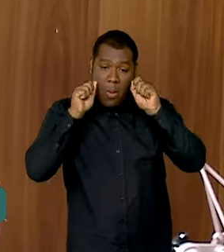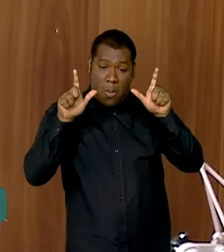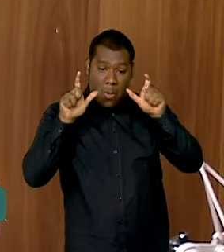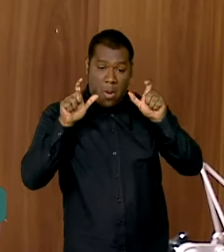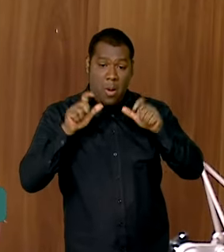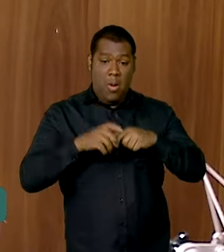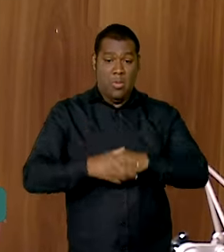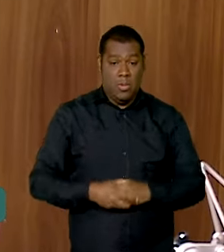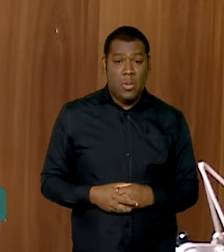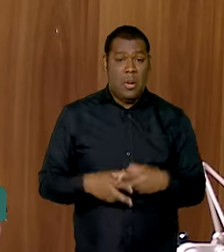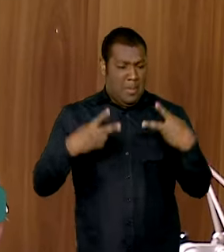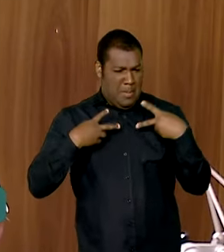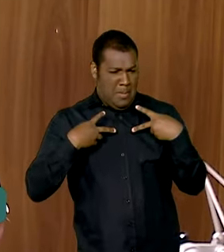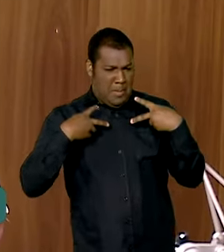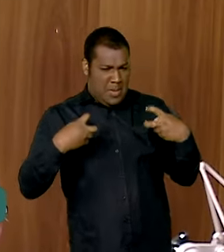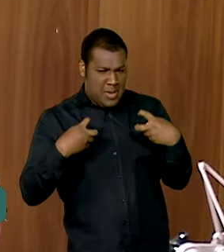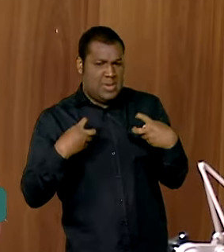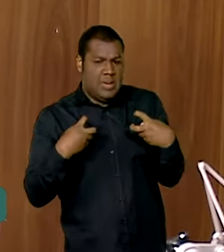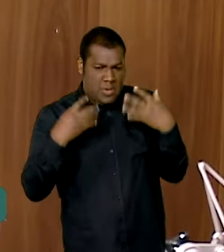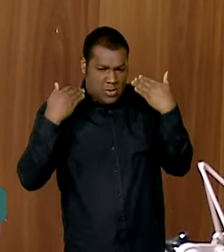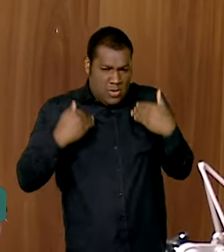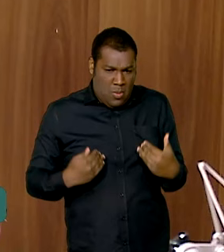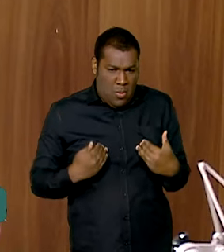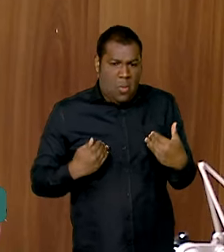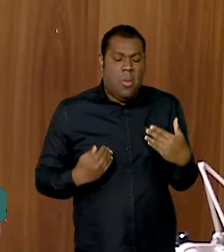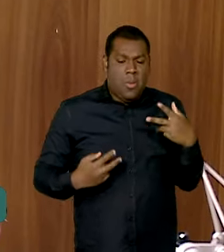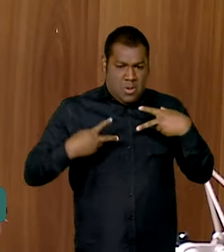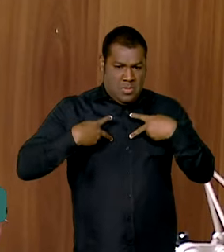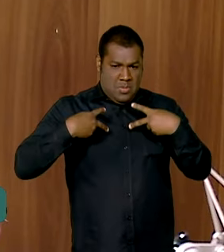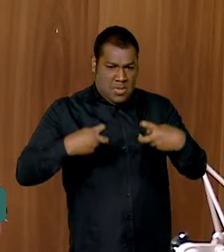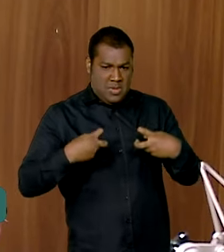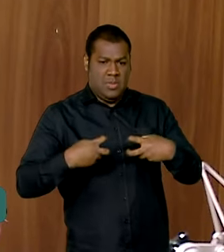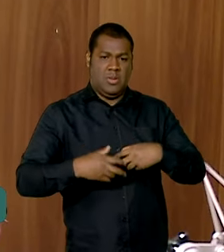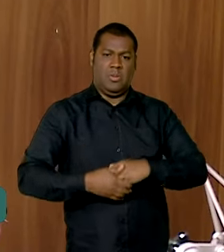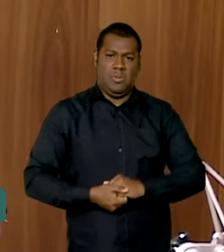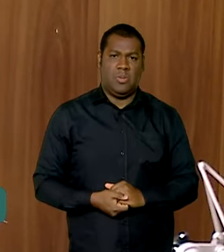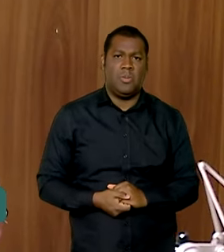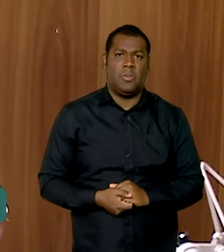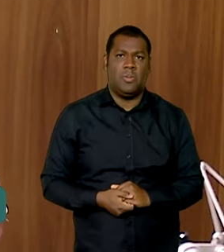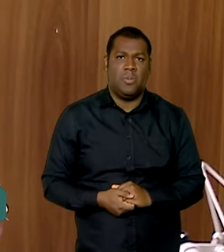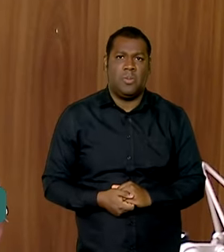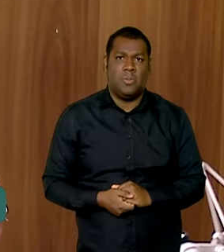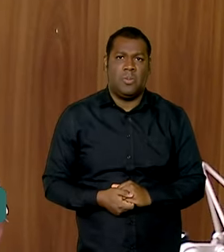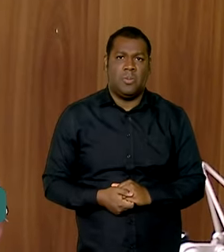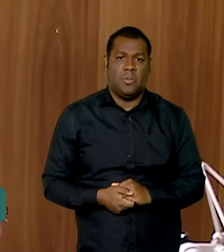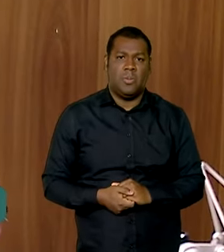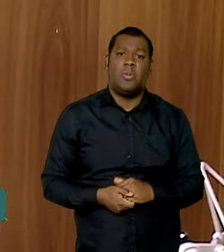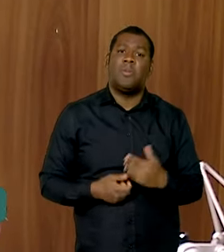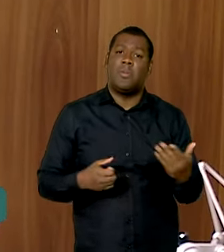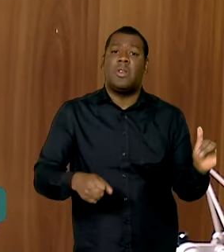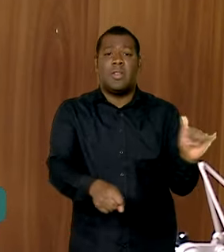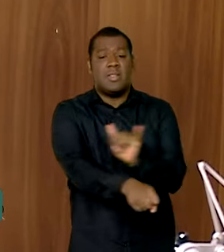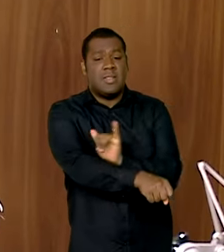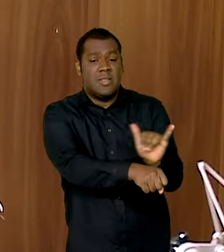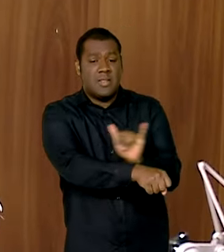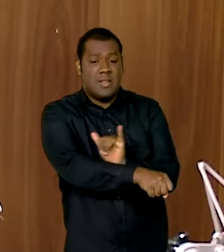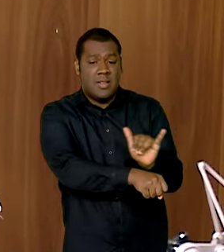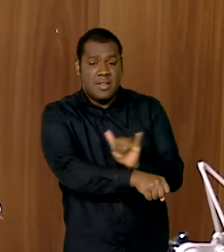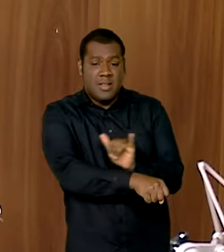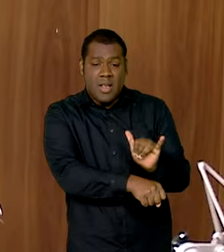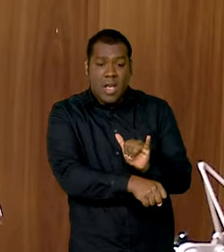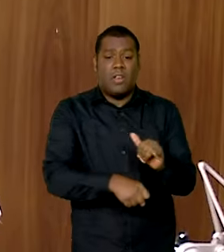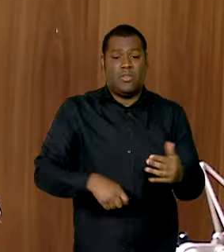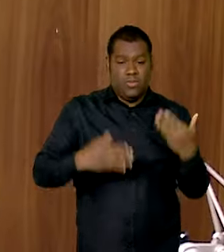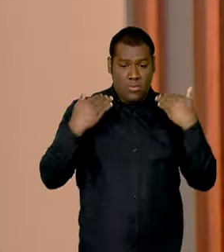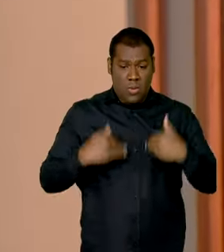os sintomas, os sinais de alerta, que são sempre medidas importantíssimas de cuidado